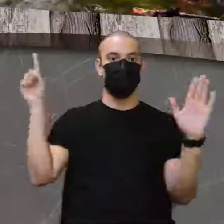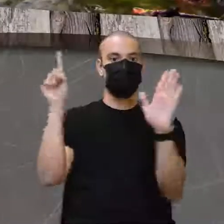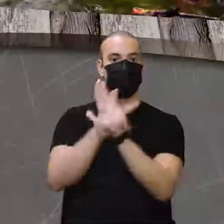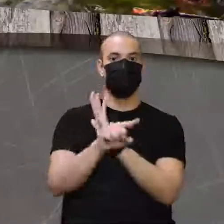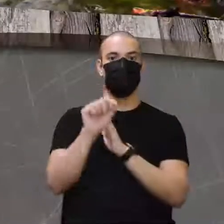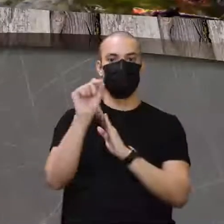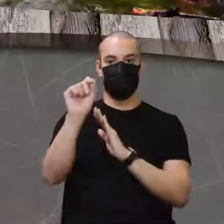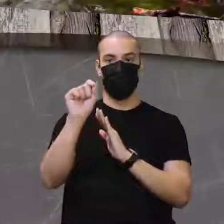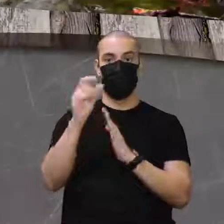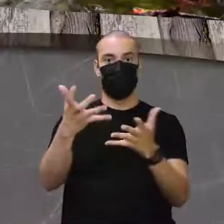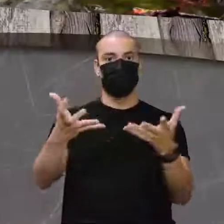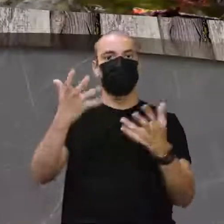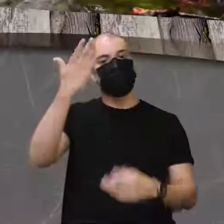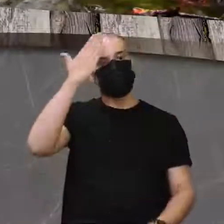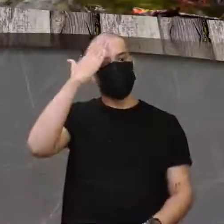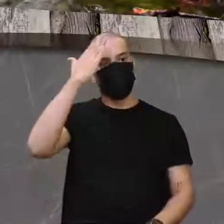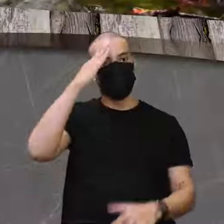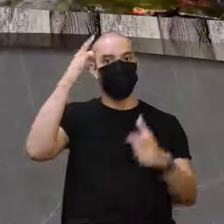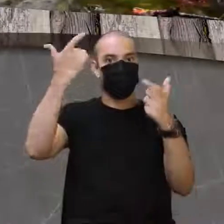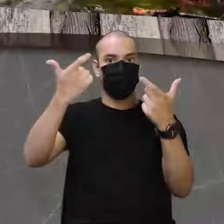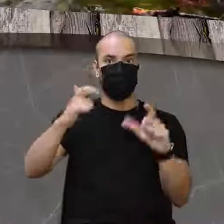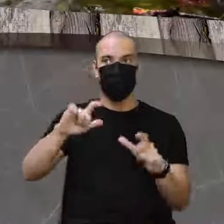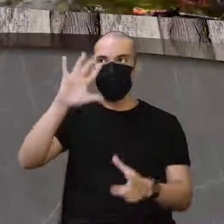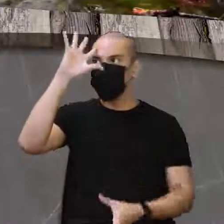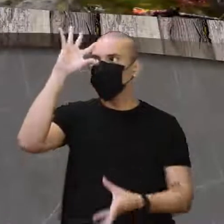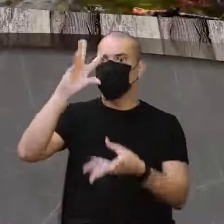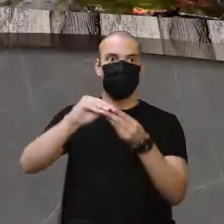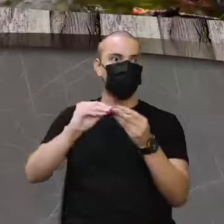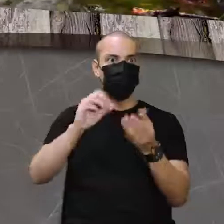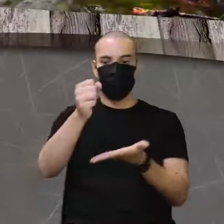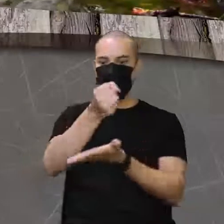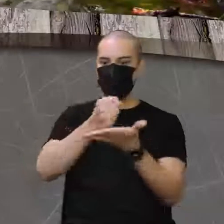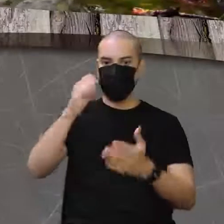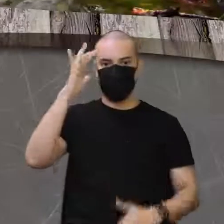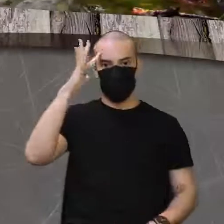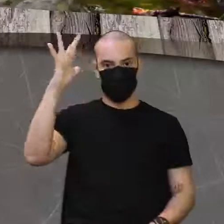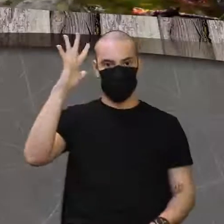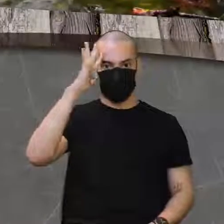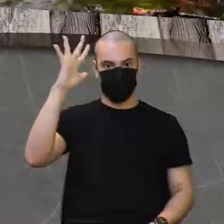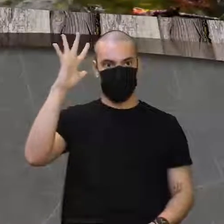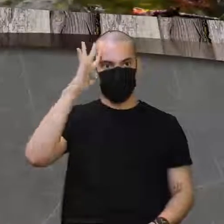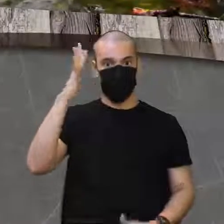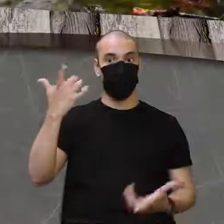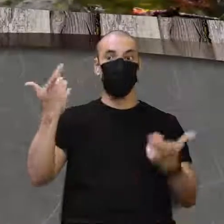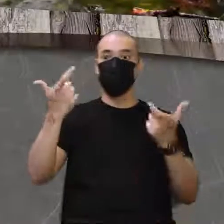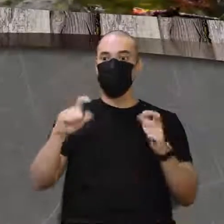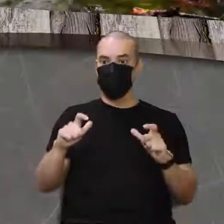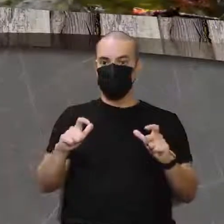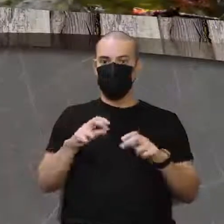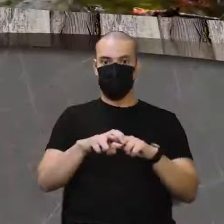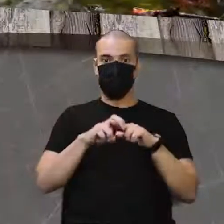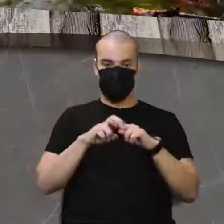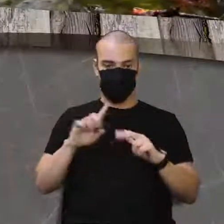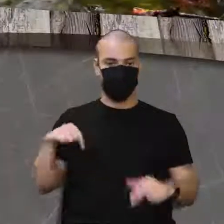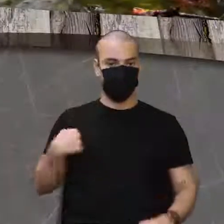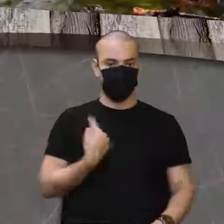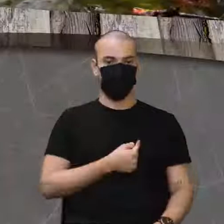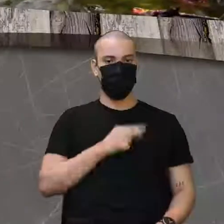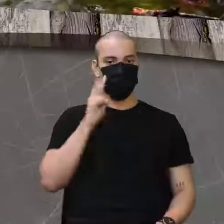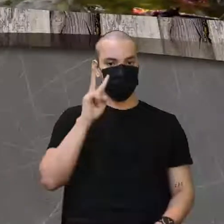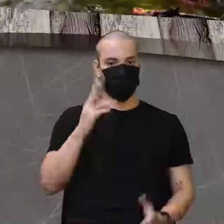ela está querendo saber em que que se baseava, né, essa pangênese aí. E aí a gente viu que